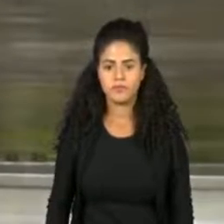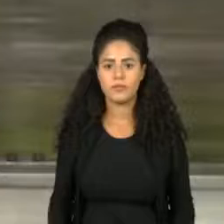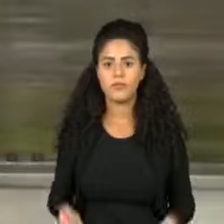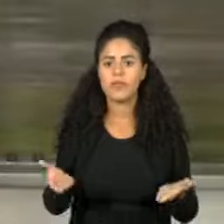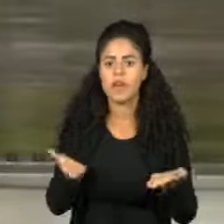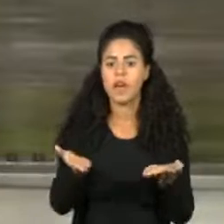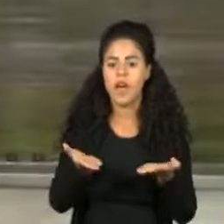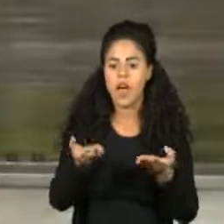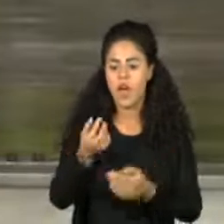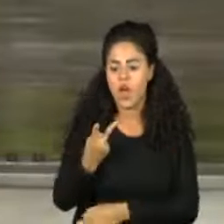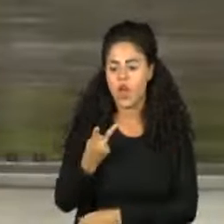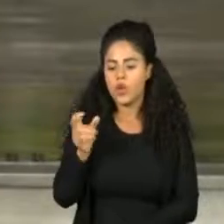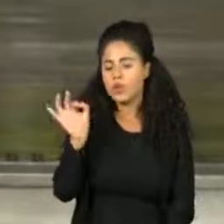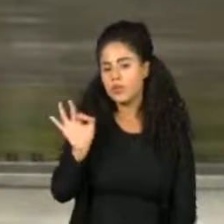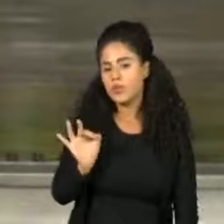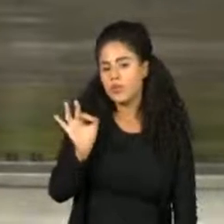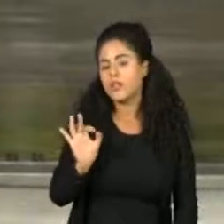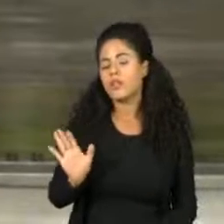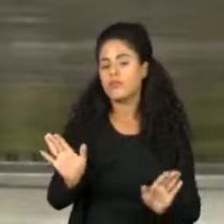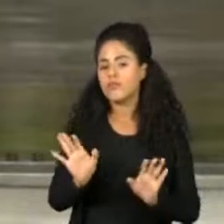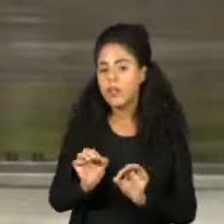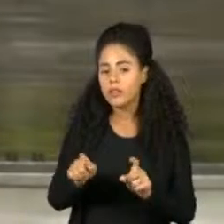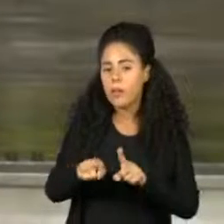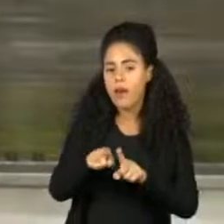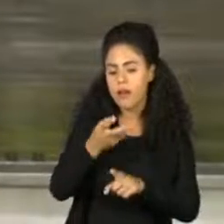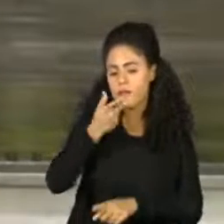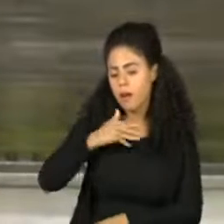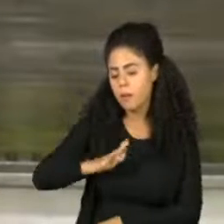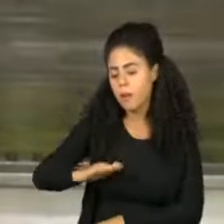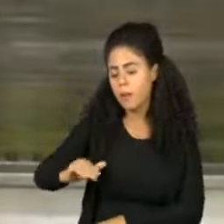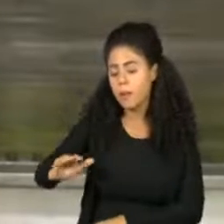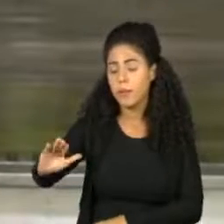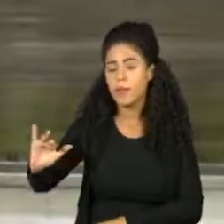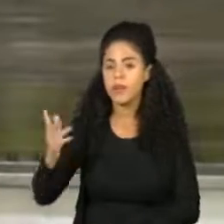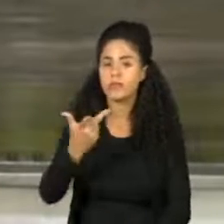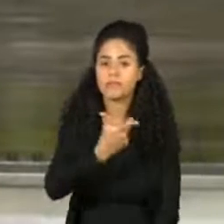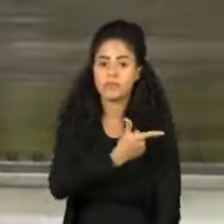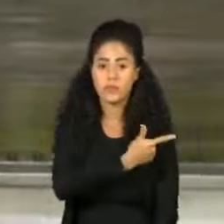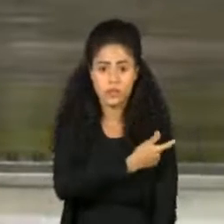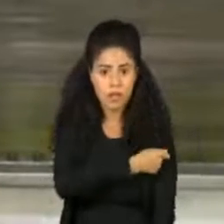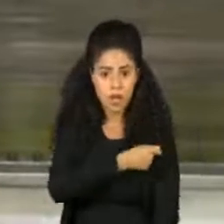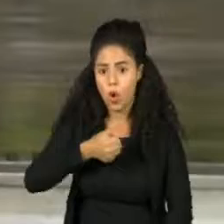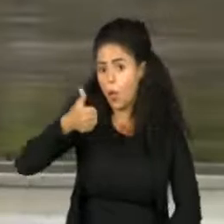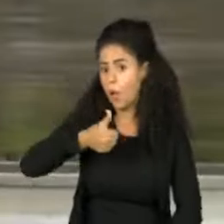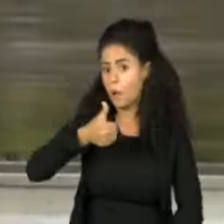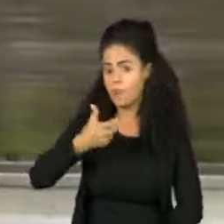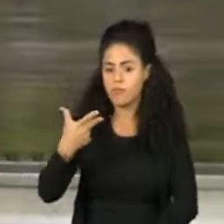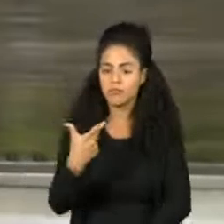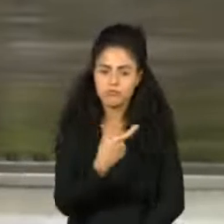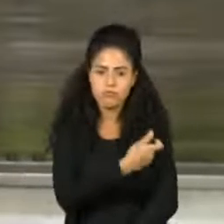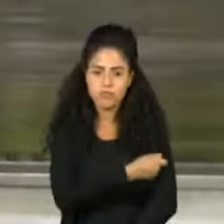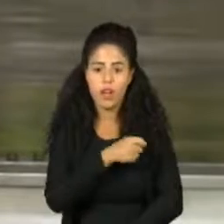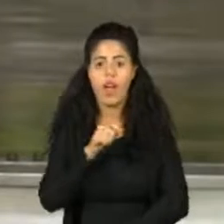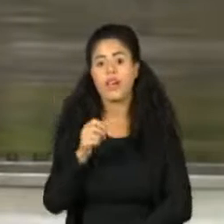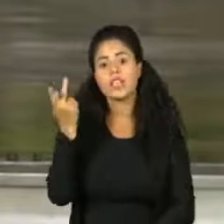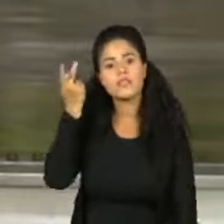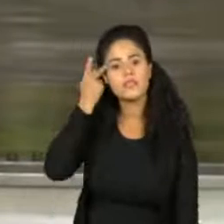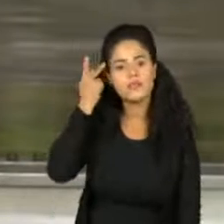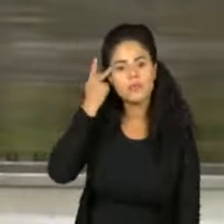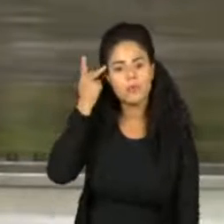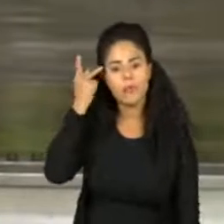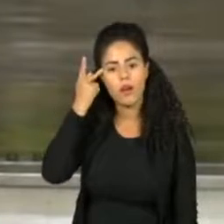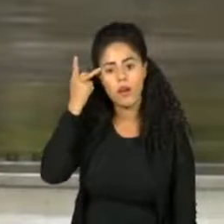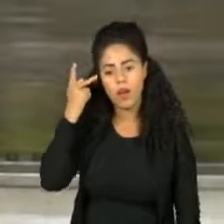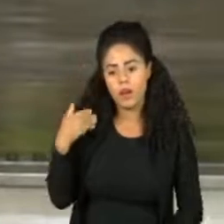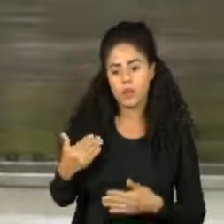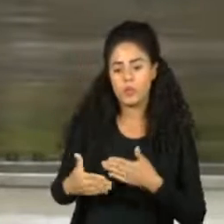já temos mais de 12% desse público-alvo de crianças vacinadas com a primeira dose da vacina no estado de São Paulo e vamos seguir